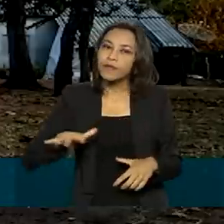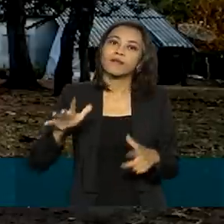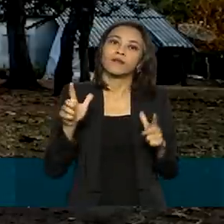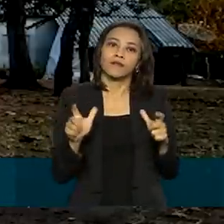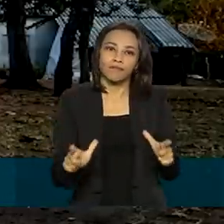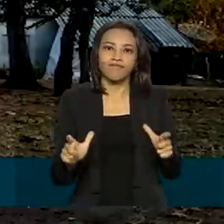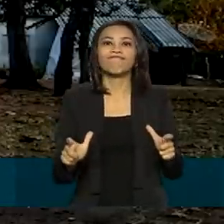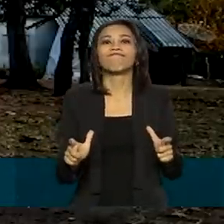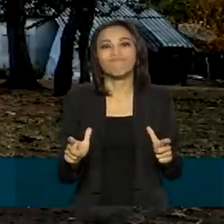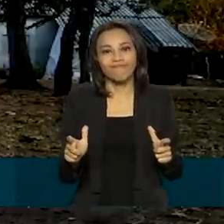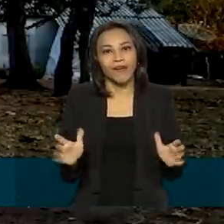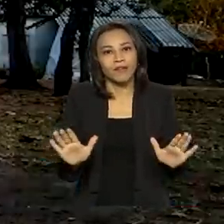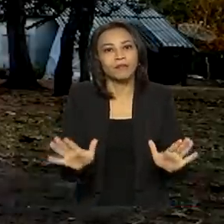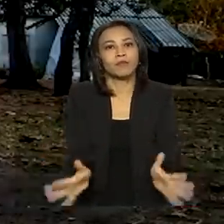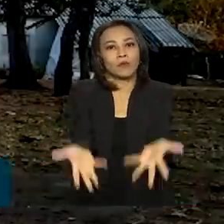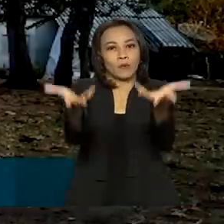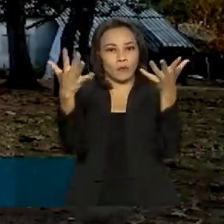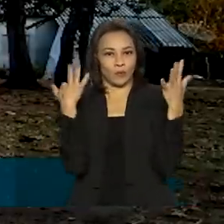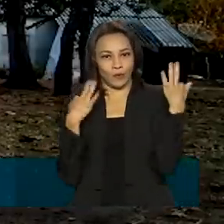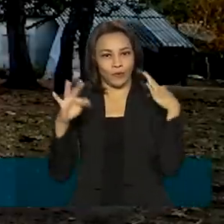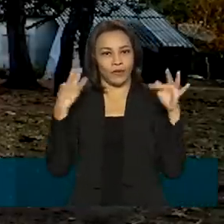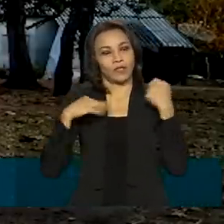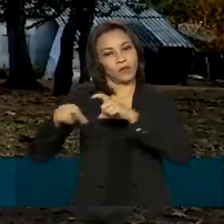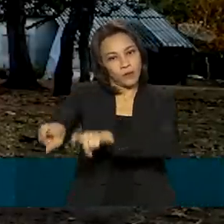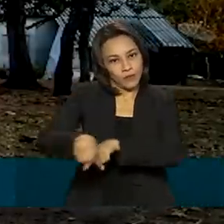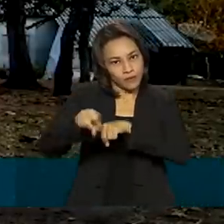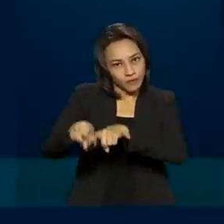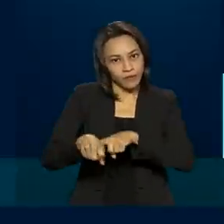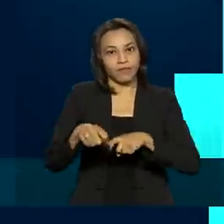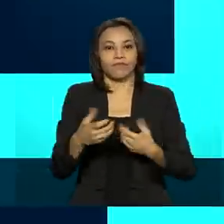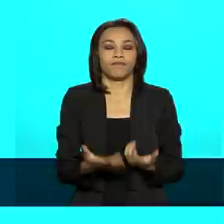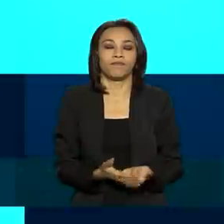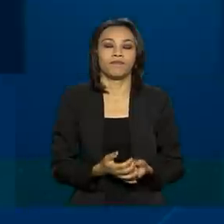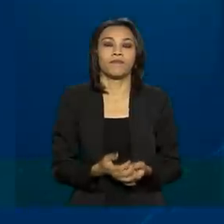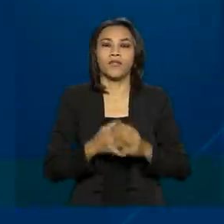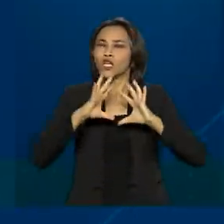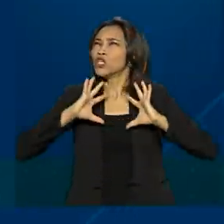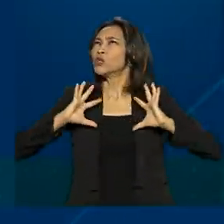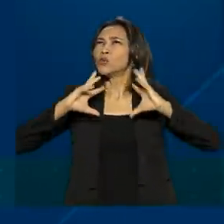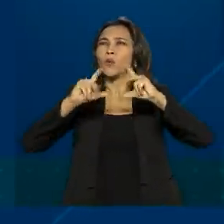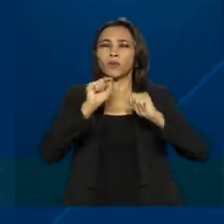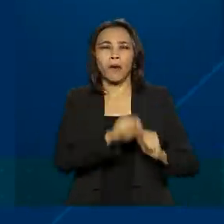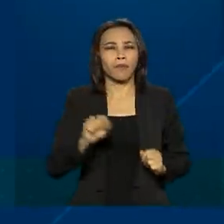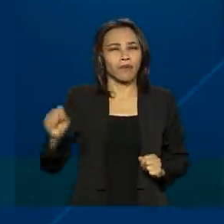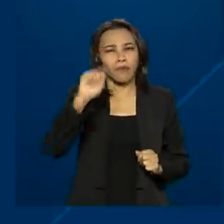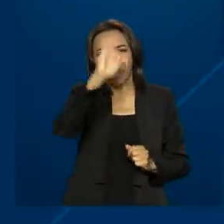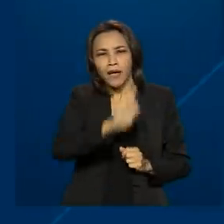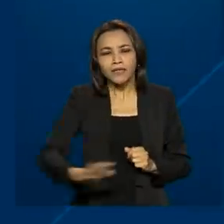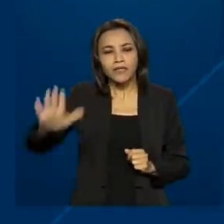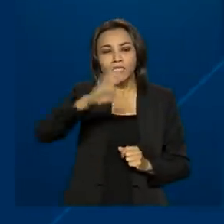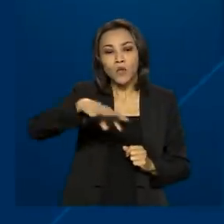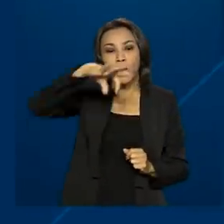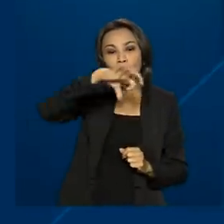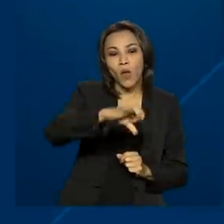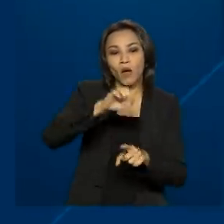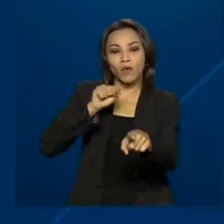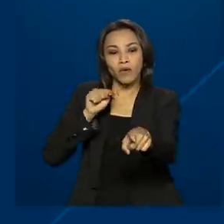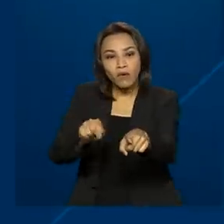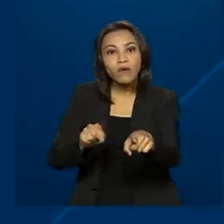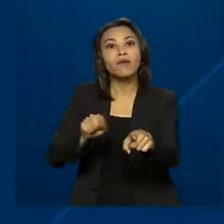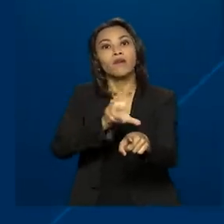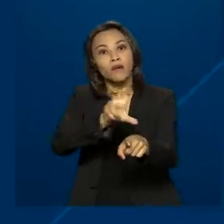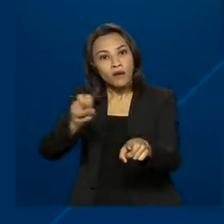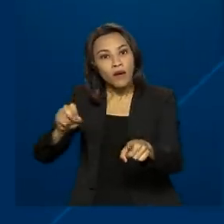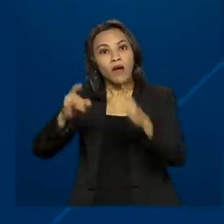isso, né? O turismo rural aqui, o turismo aqui do assentamento. Em todo o Brasil, existe cerca de 9.500 assentamentos